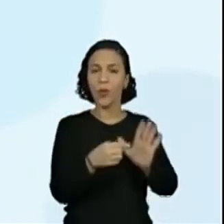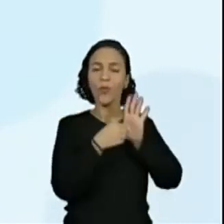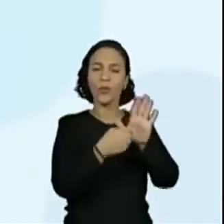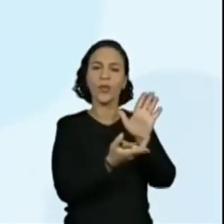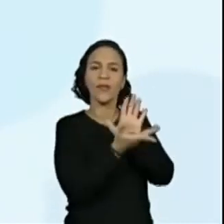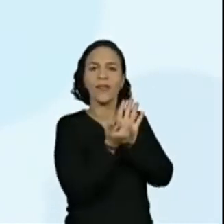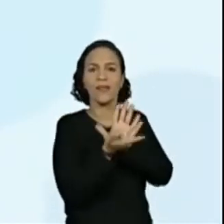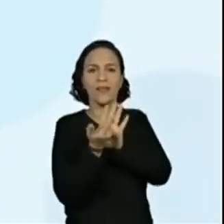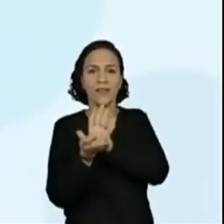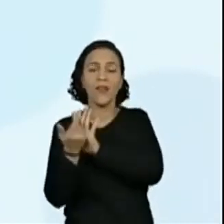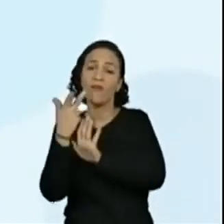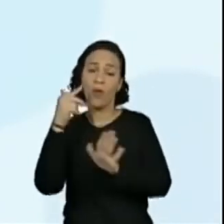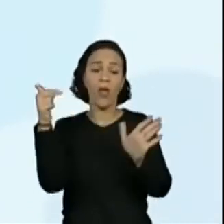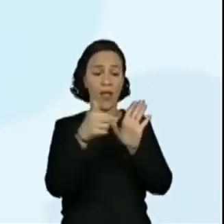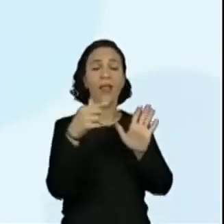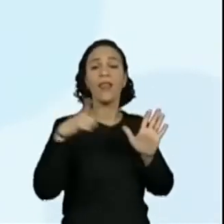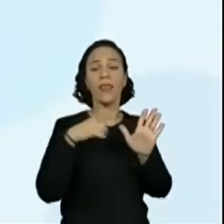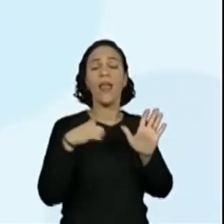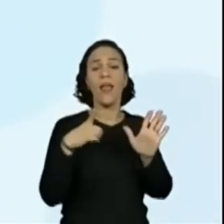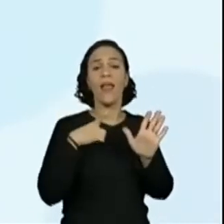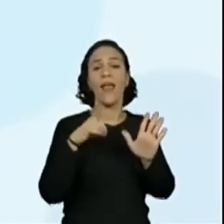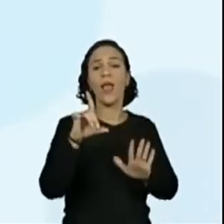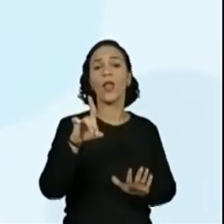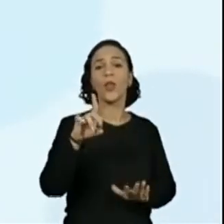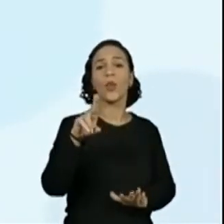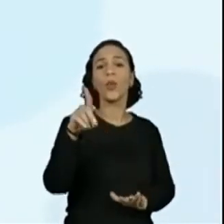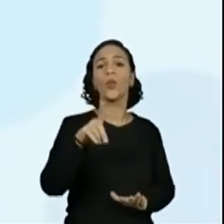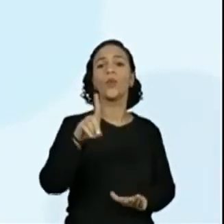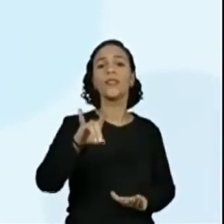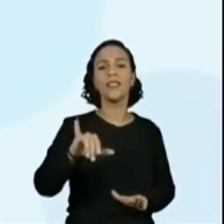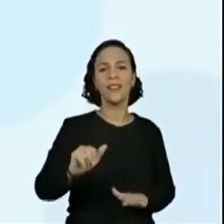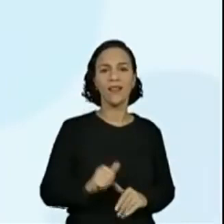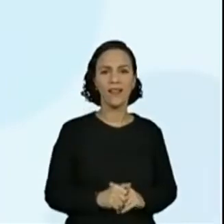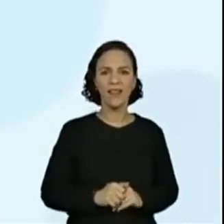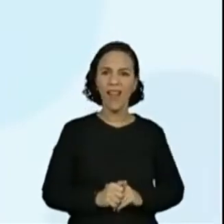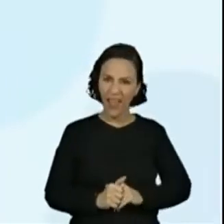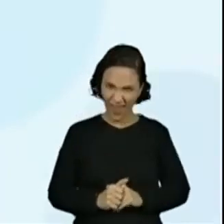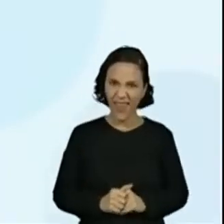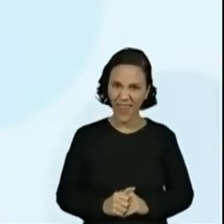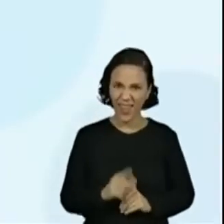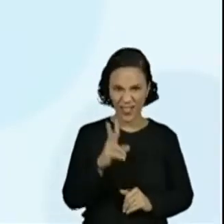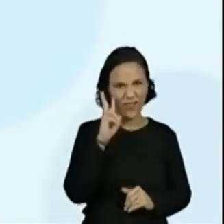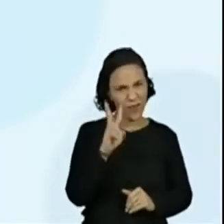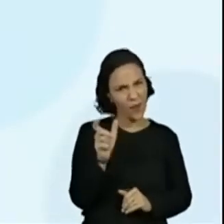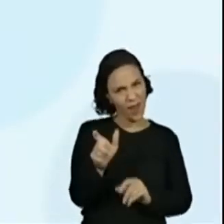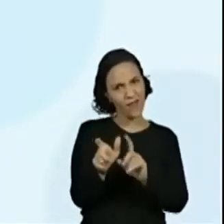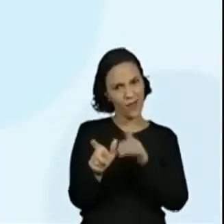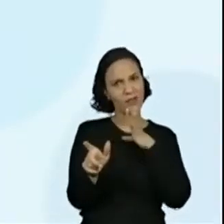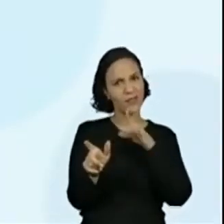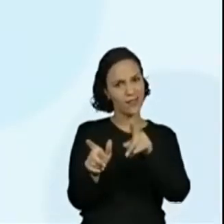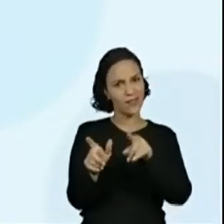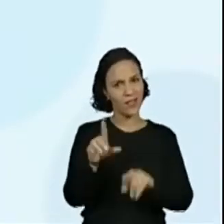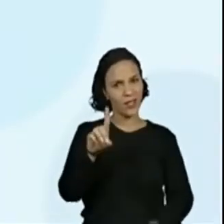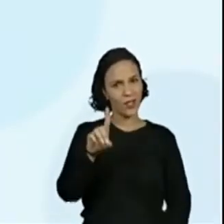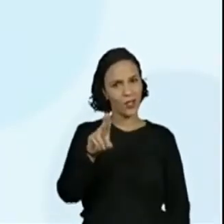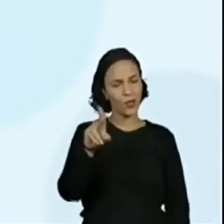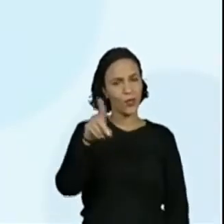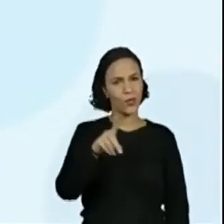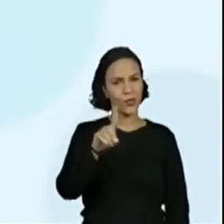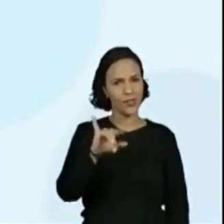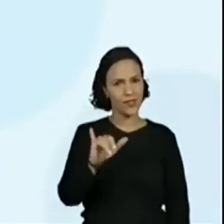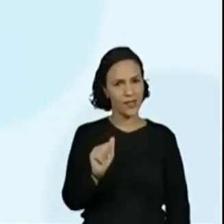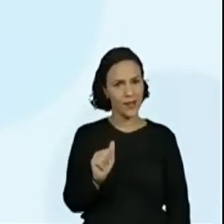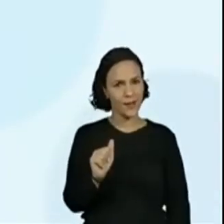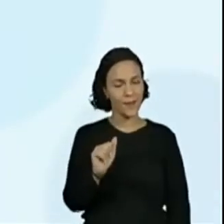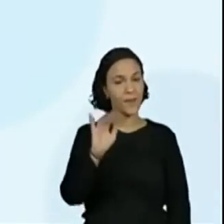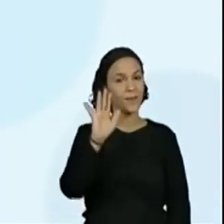uma dúzia de margaridas. Então, olha só. Será que os alunos já viram essa? Olha só. Vamos